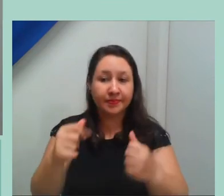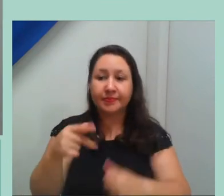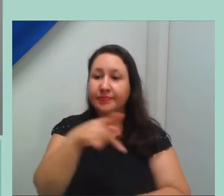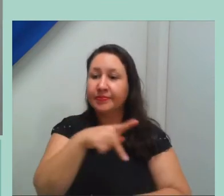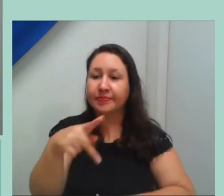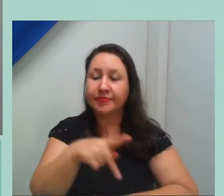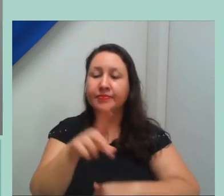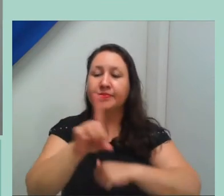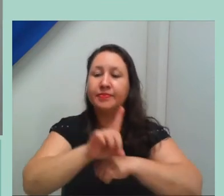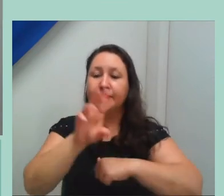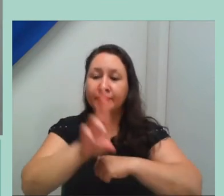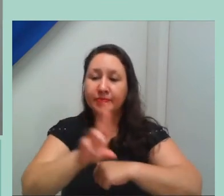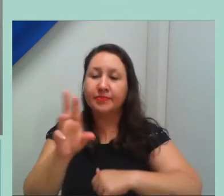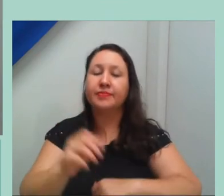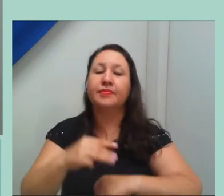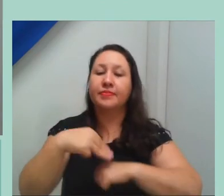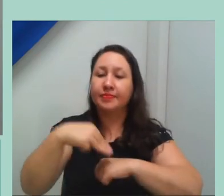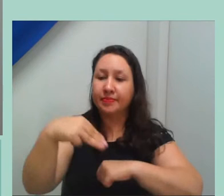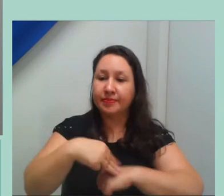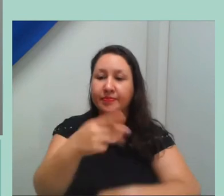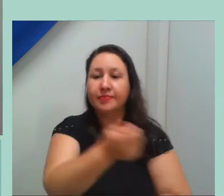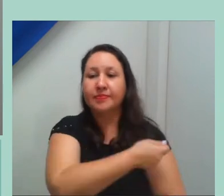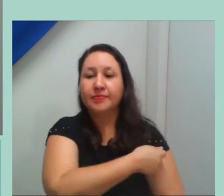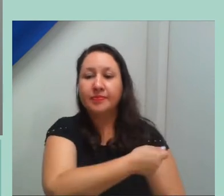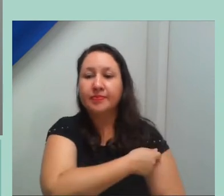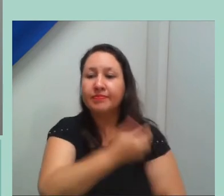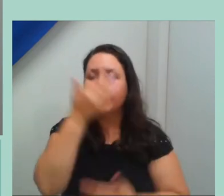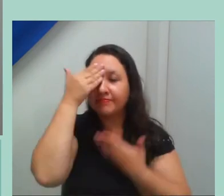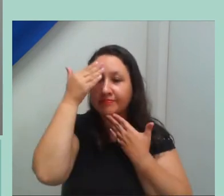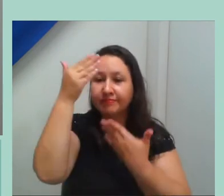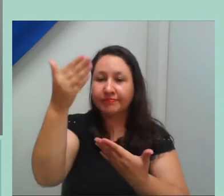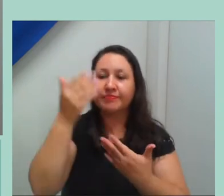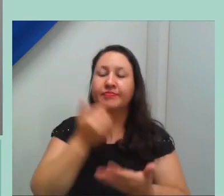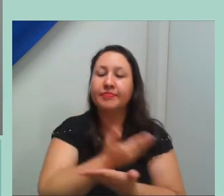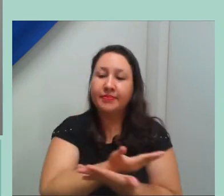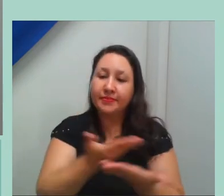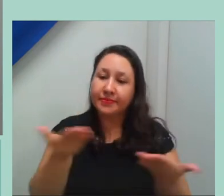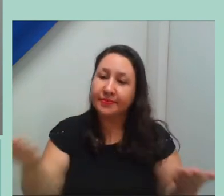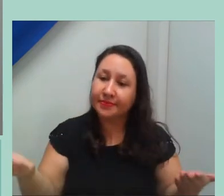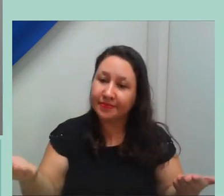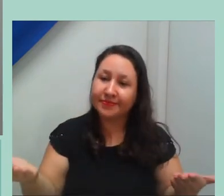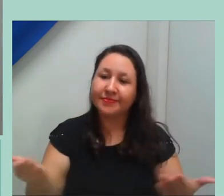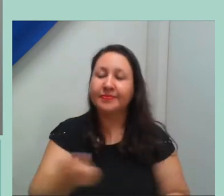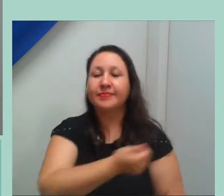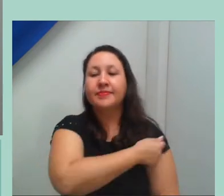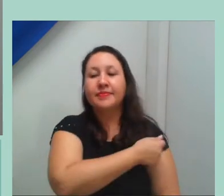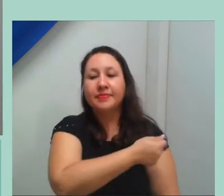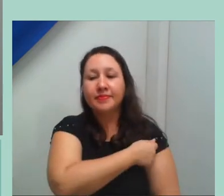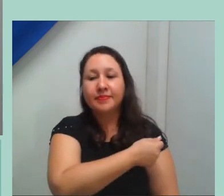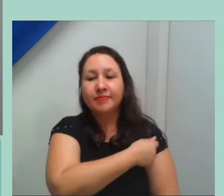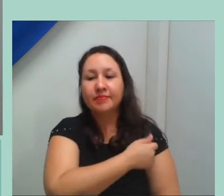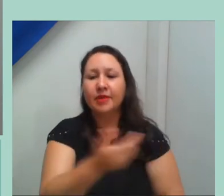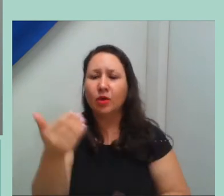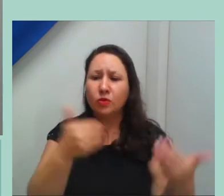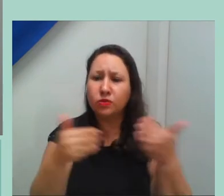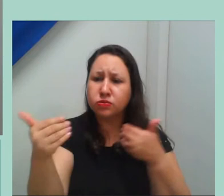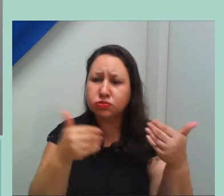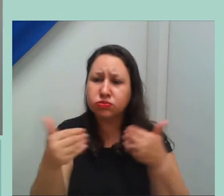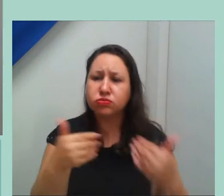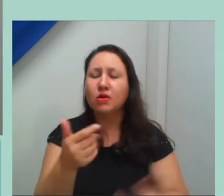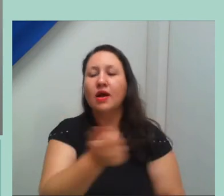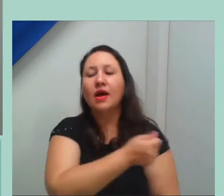demais colegas. Cumprimentar todos os nossos alunos, alunos egressos, alunos que estão no programa.